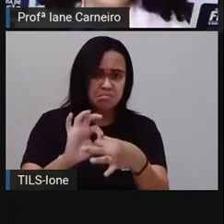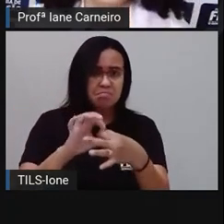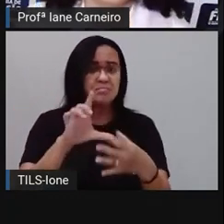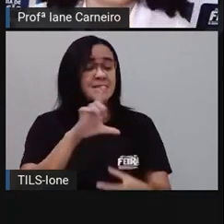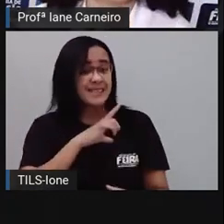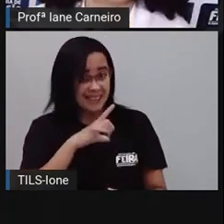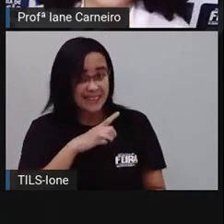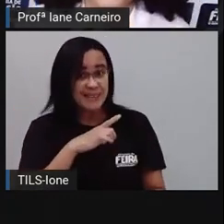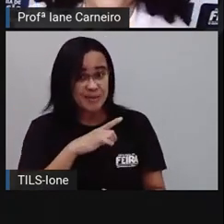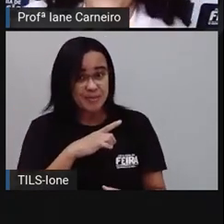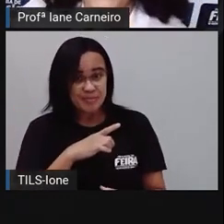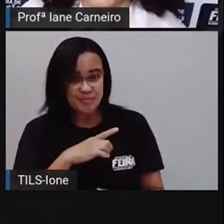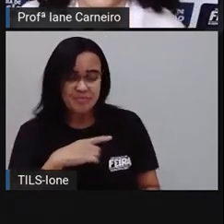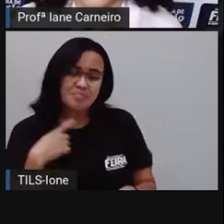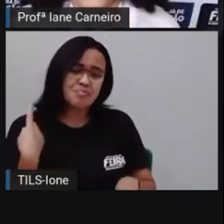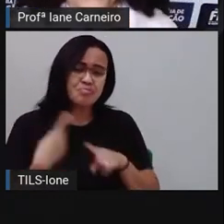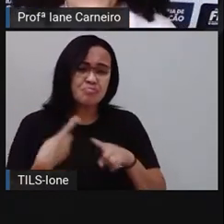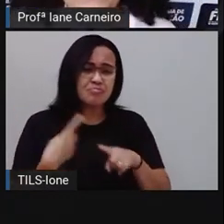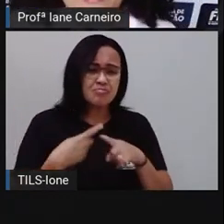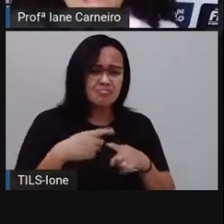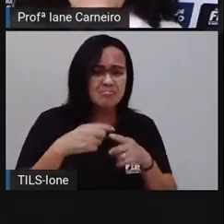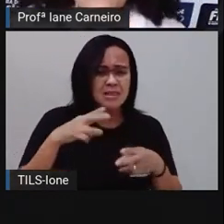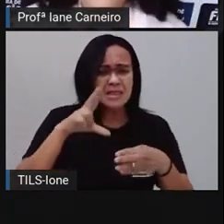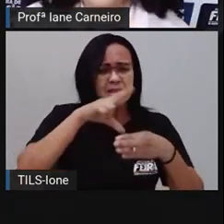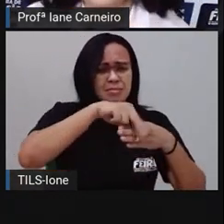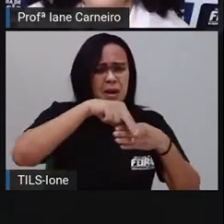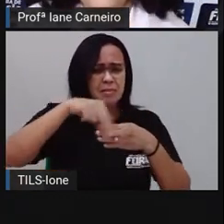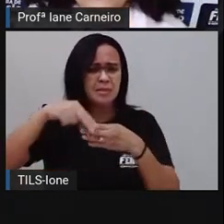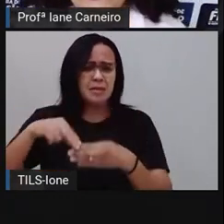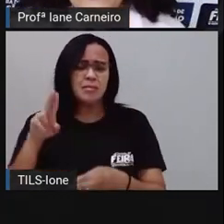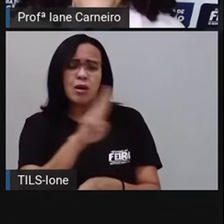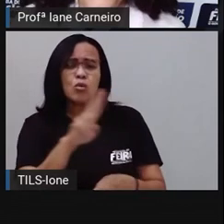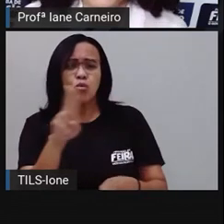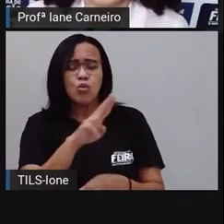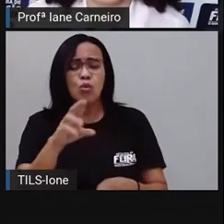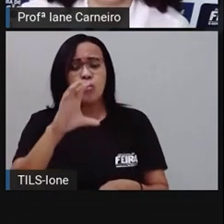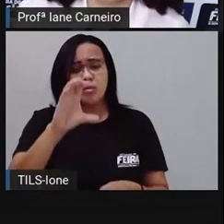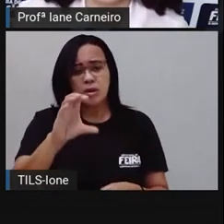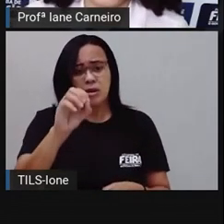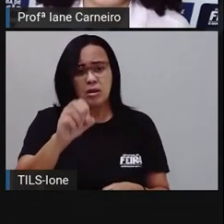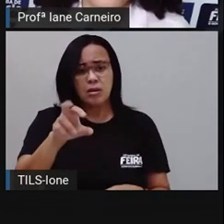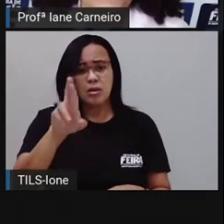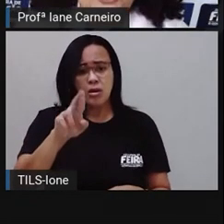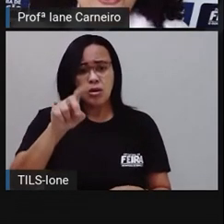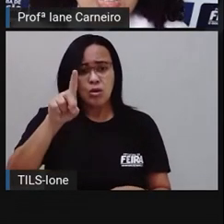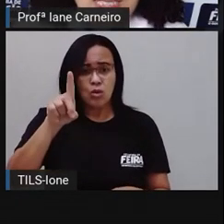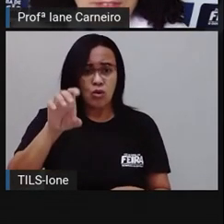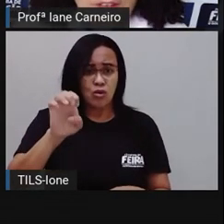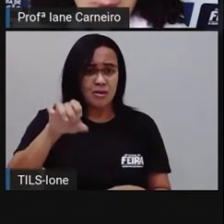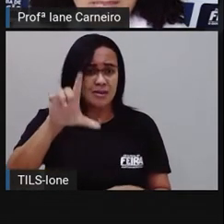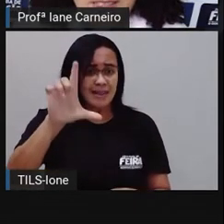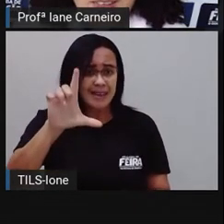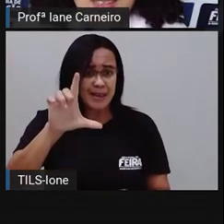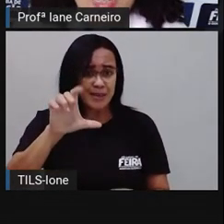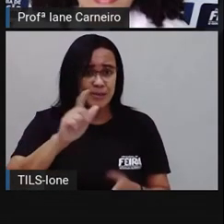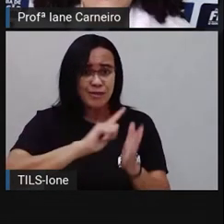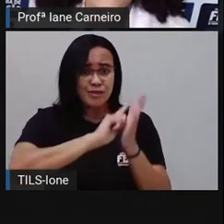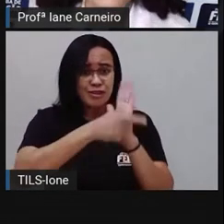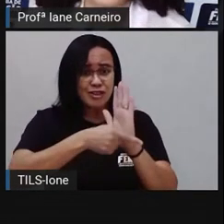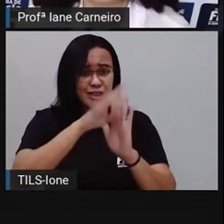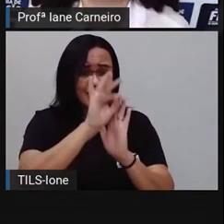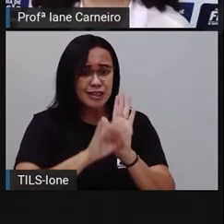E por que é que se chama Cordel Pró, né? Esse tipo de gênero? Porque ele, ó, é exposto dessa forma aqui, ó.